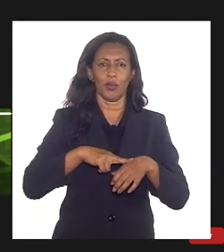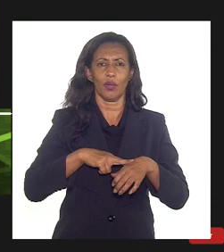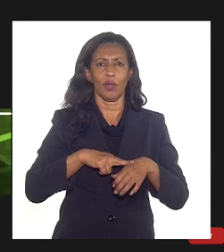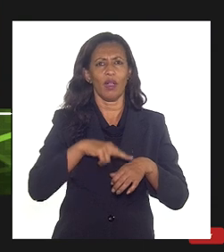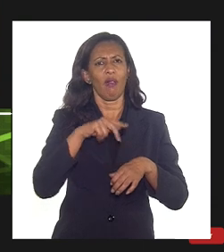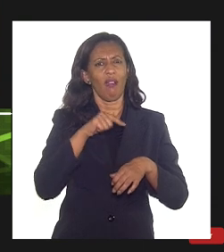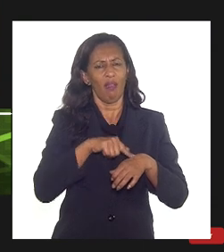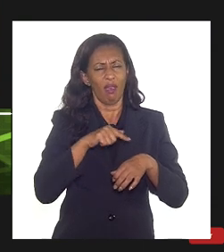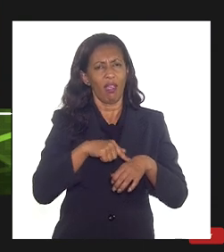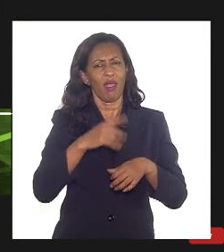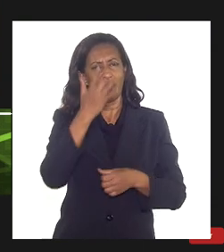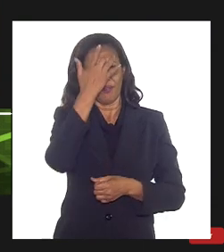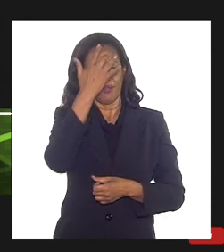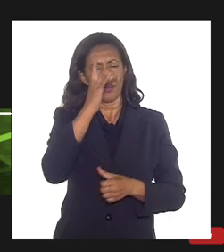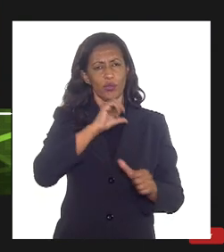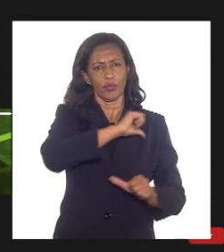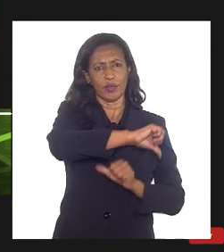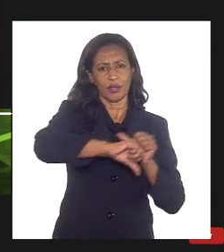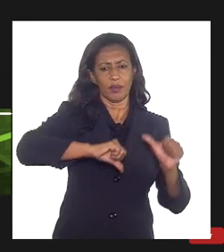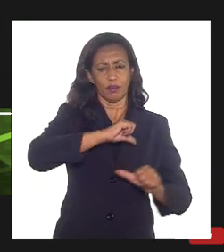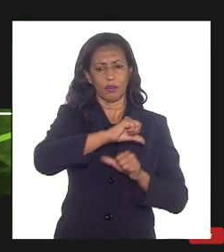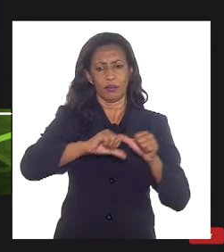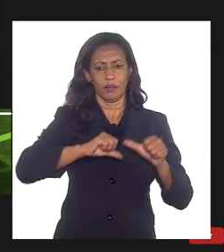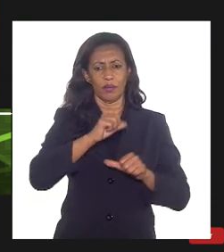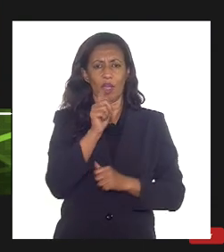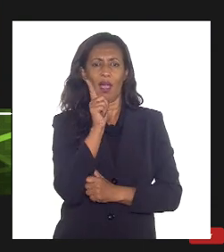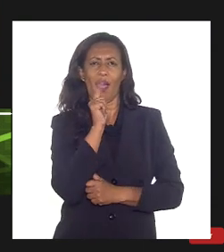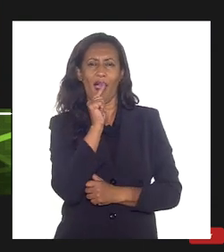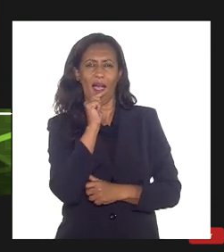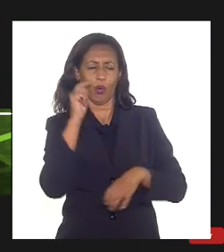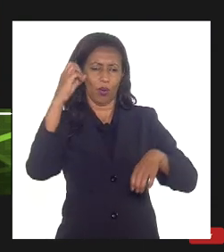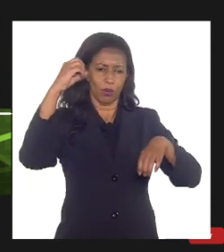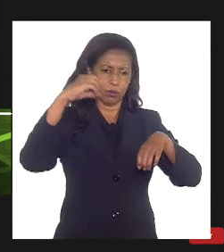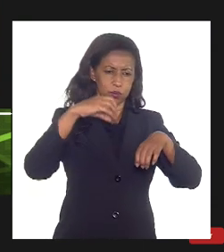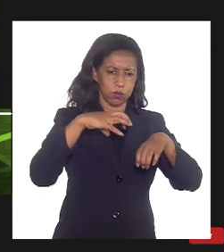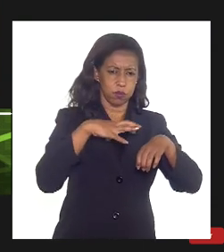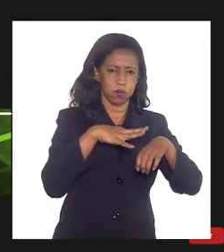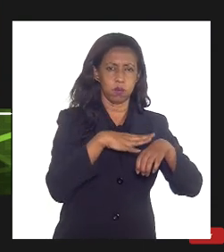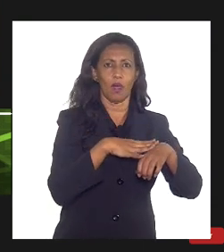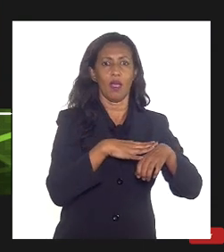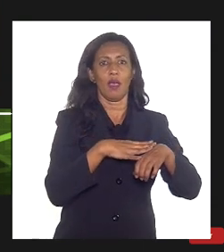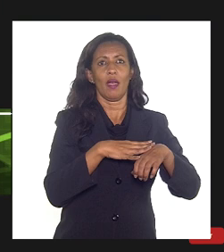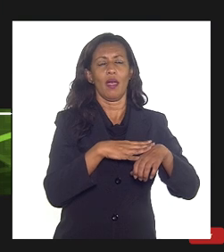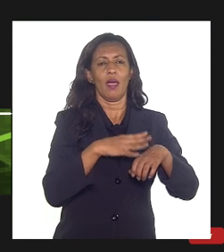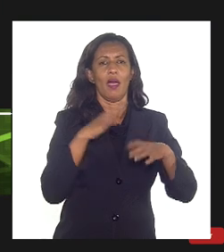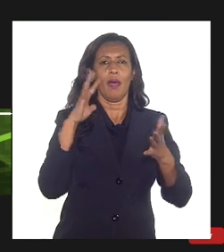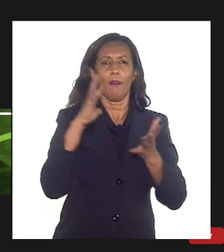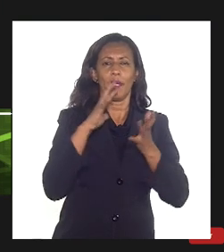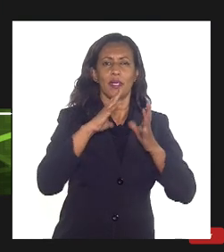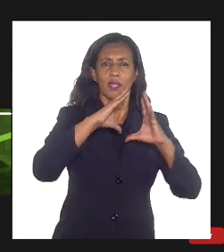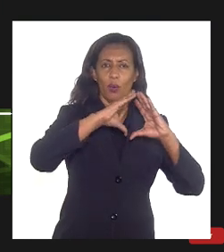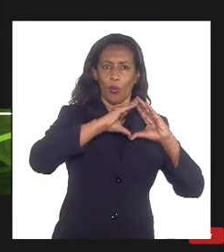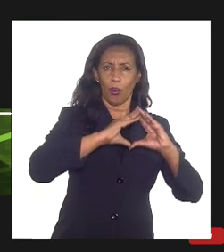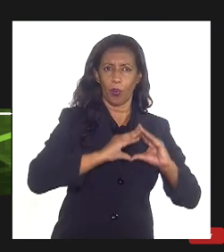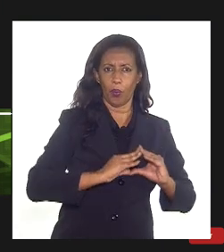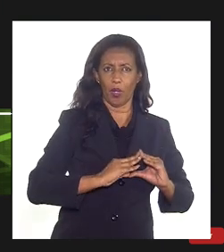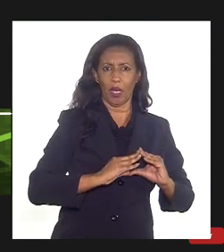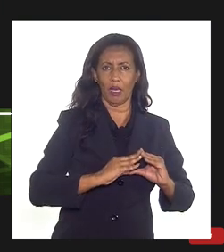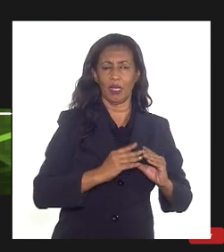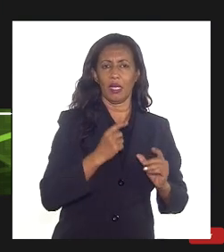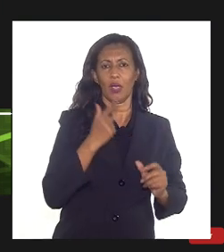maximizar o petróleo se a gente não injetasse água a pressão ia cair e eu ia produzir pouco então para